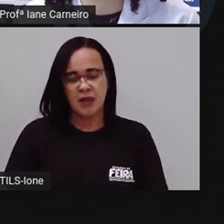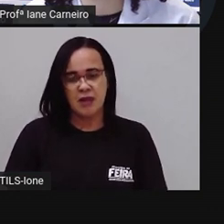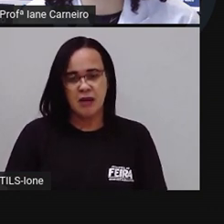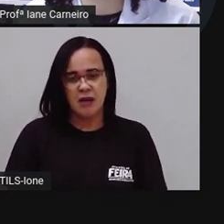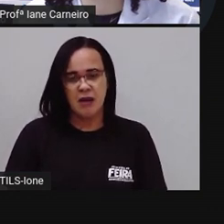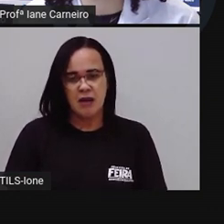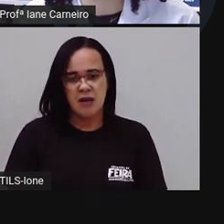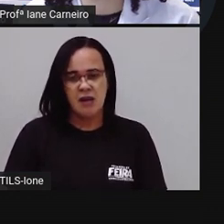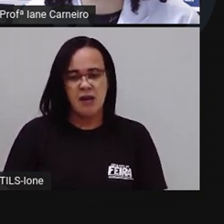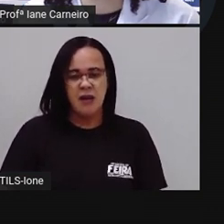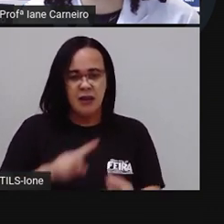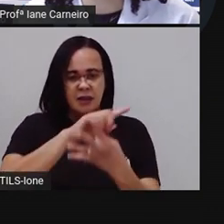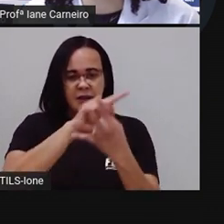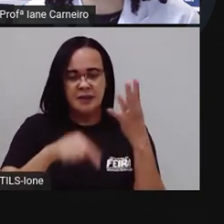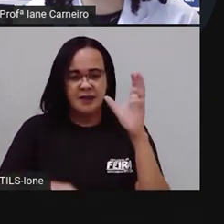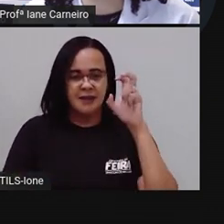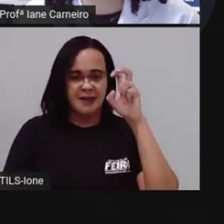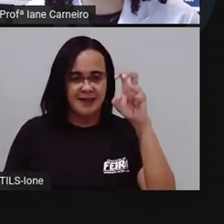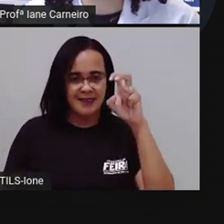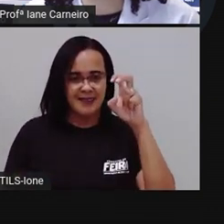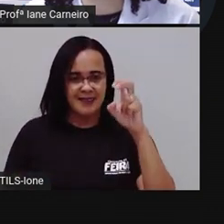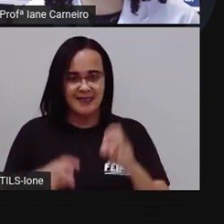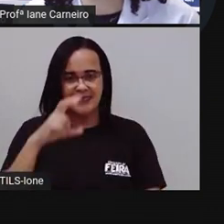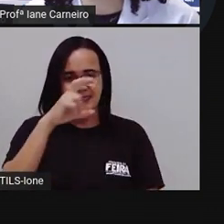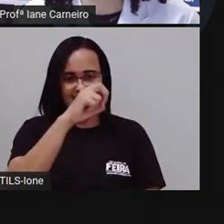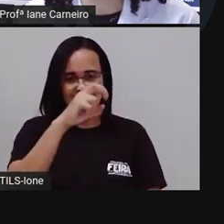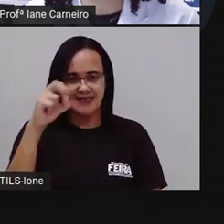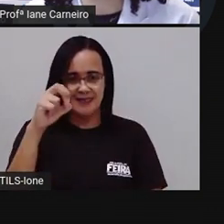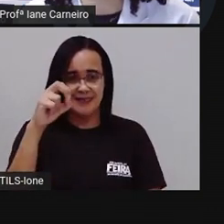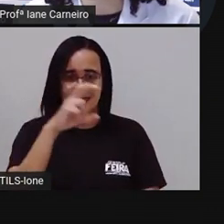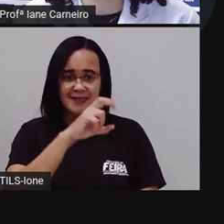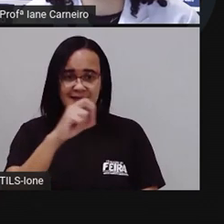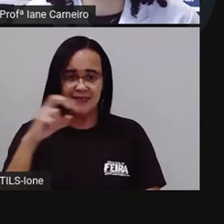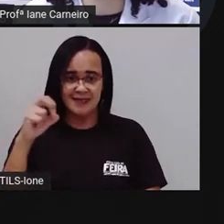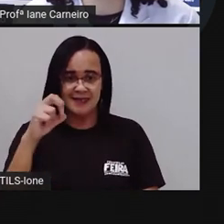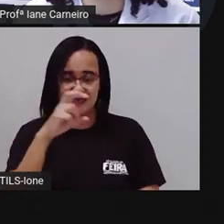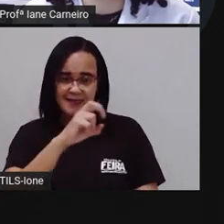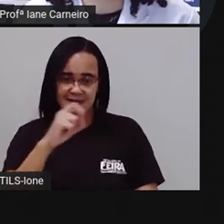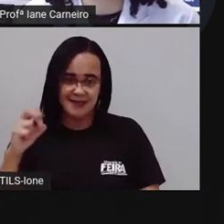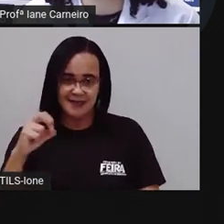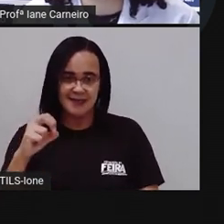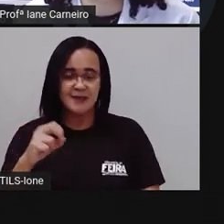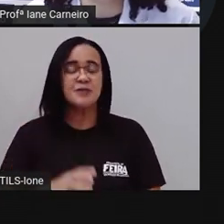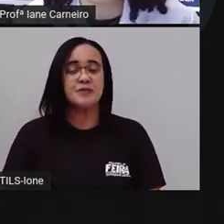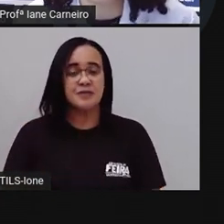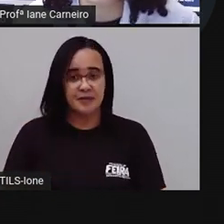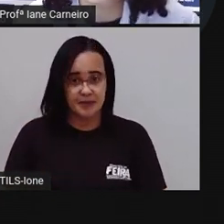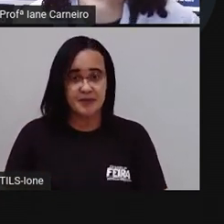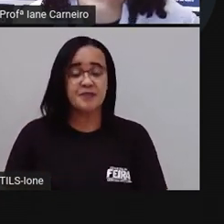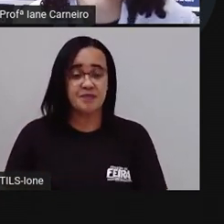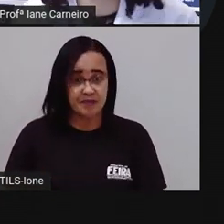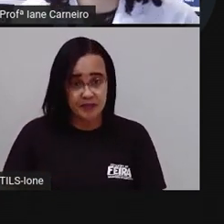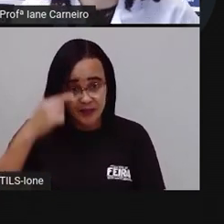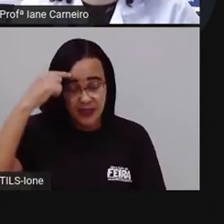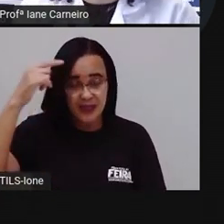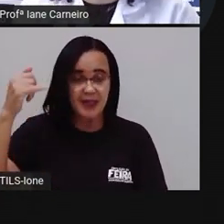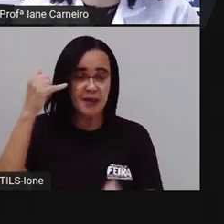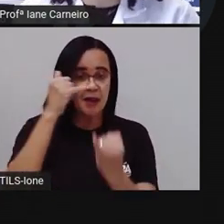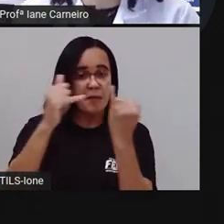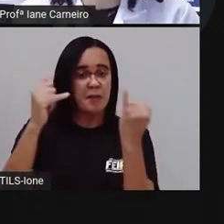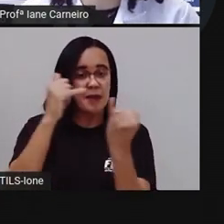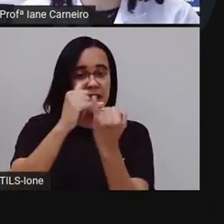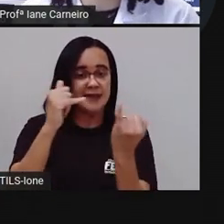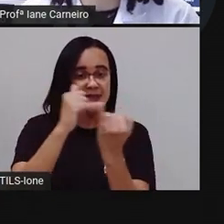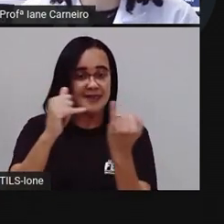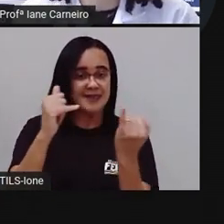mais quinhentas ML. Você lembra aqui, ó, que a Pró escreveu aqui em cima, ó, que a metade de um litro